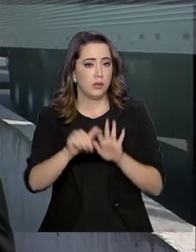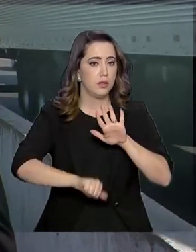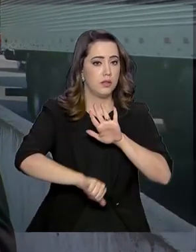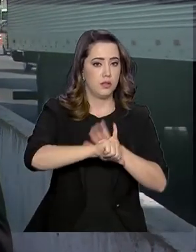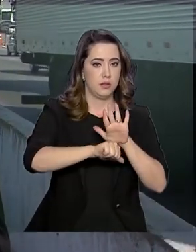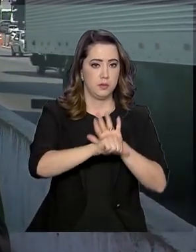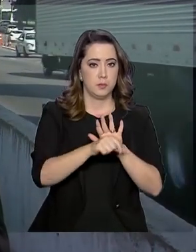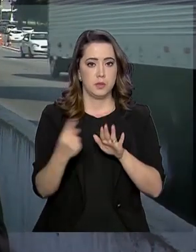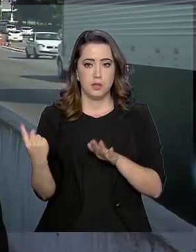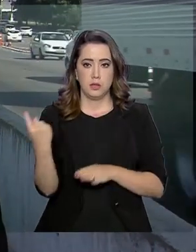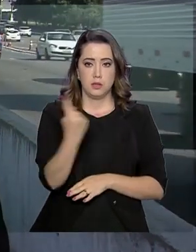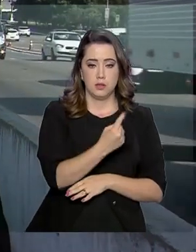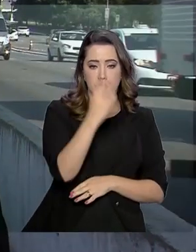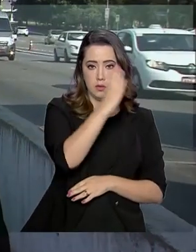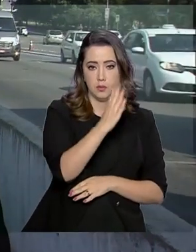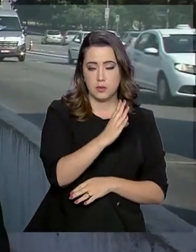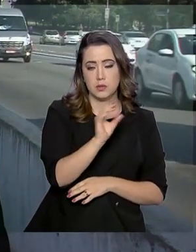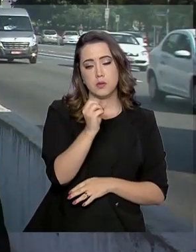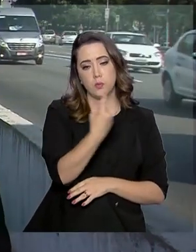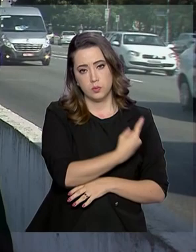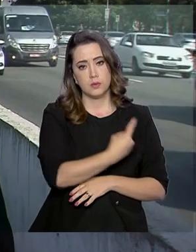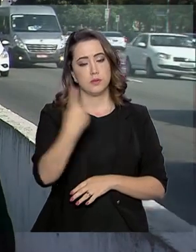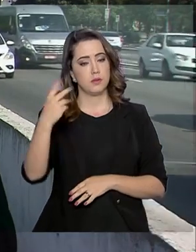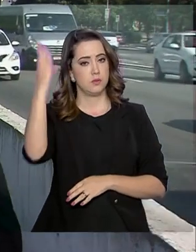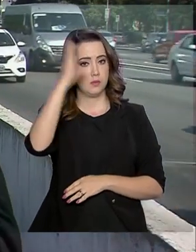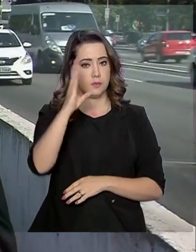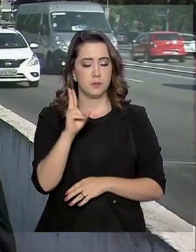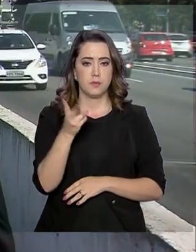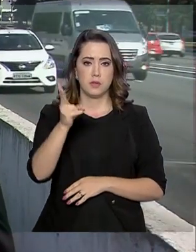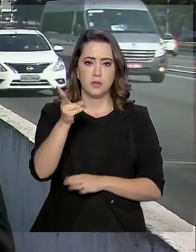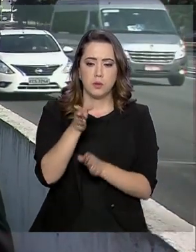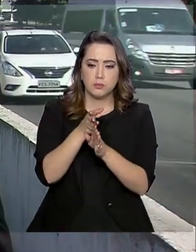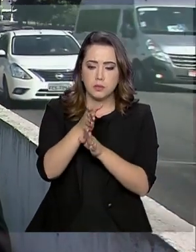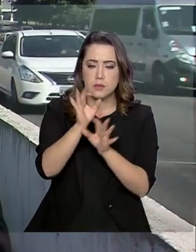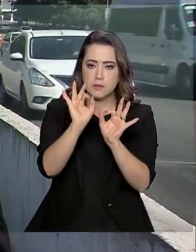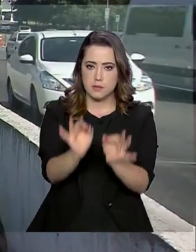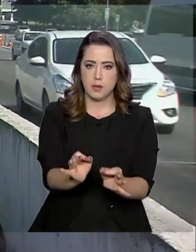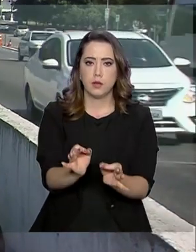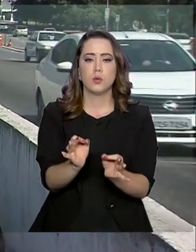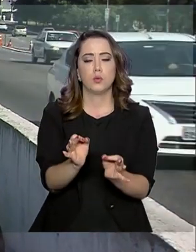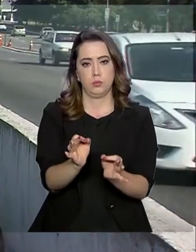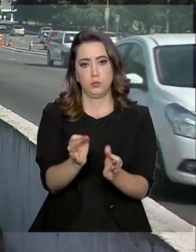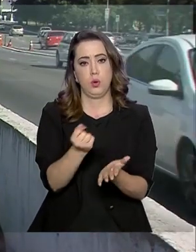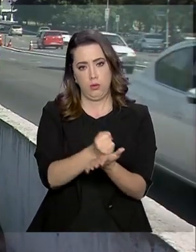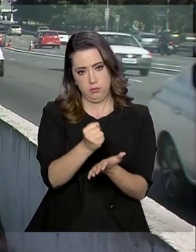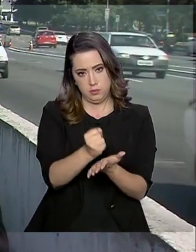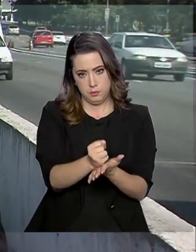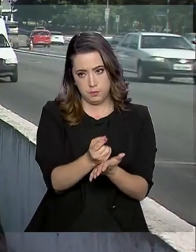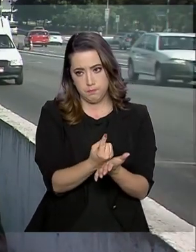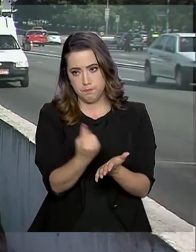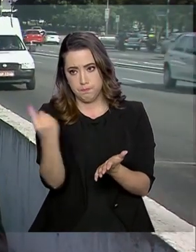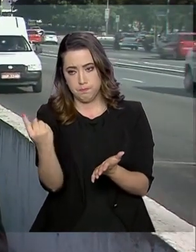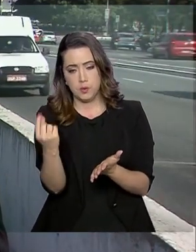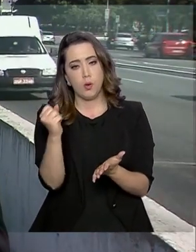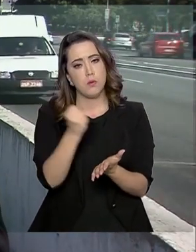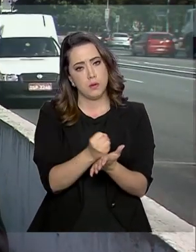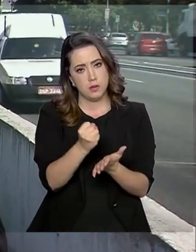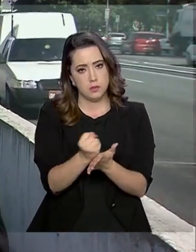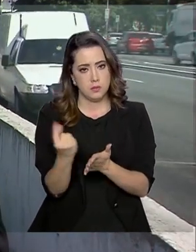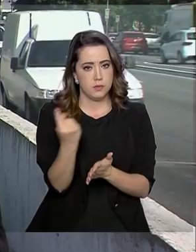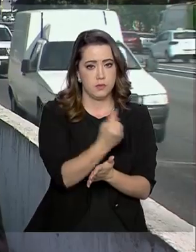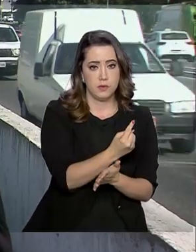do Brasil sempre por um posto oficial de imigração. Além disso, precisam comprovar a capacidade